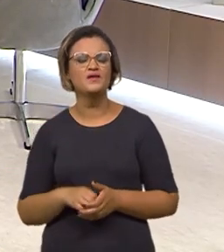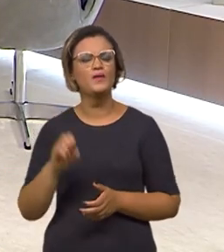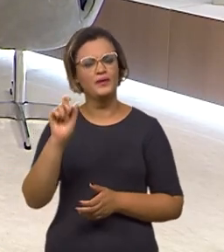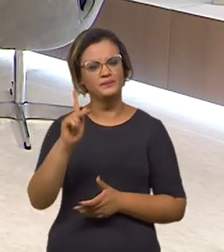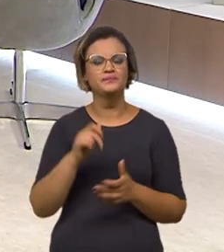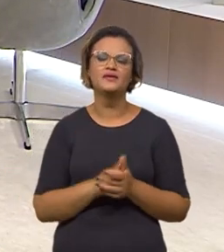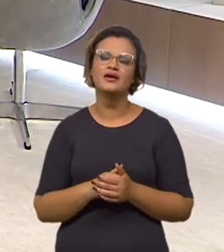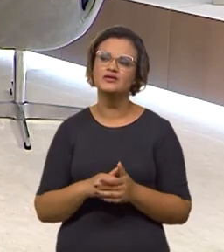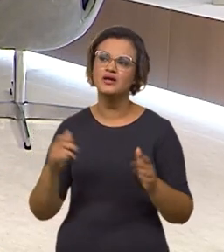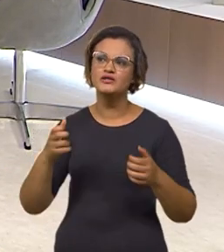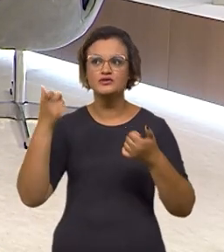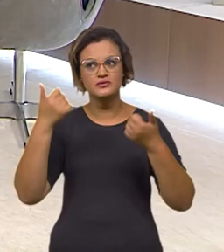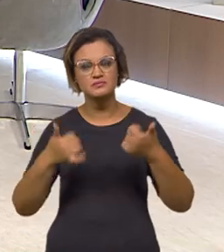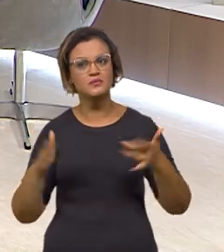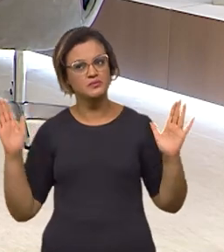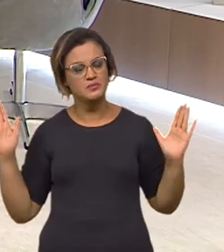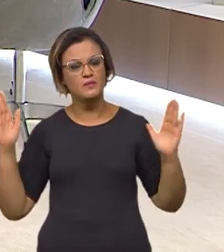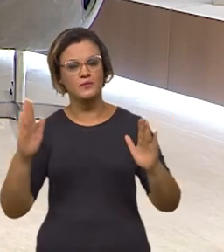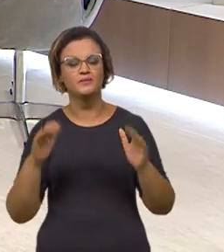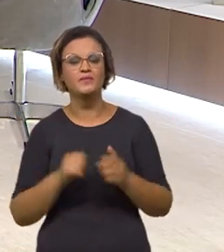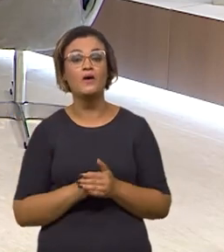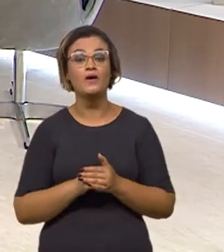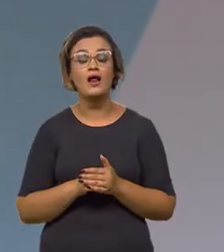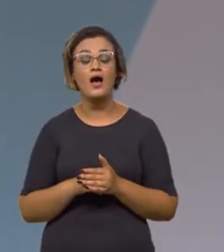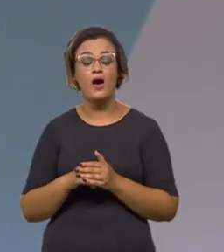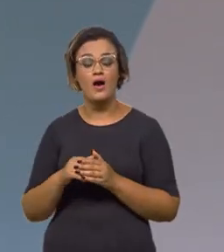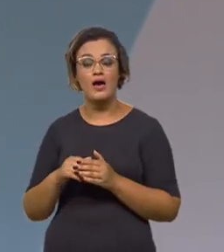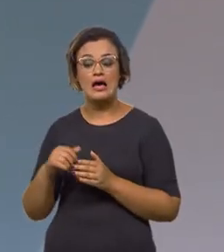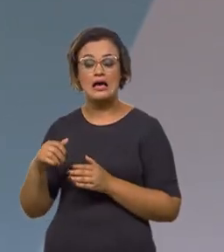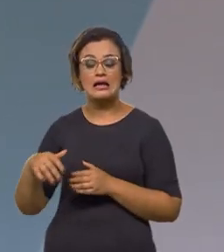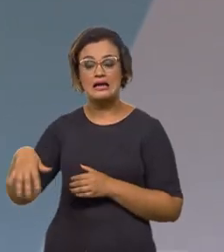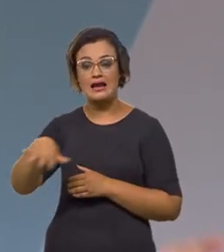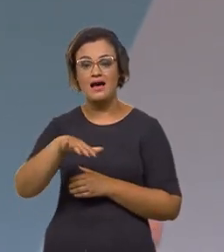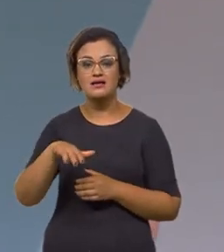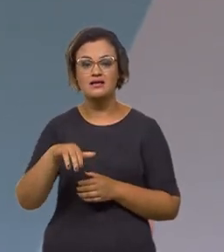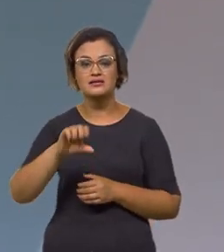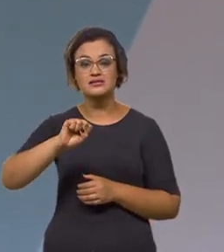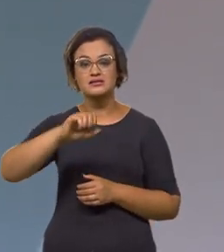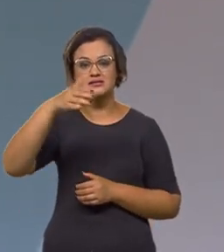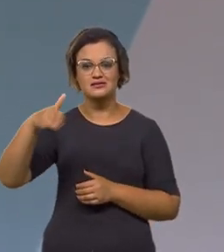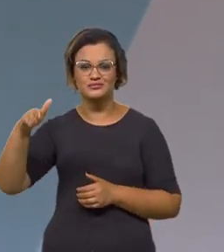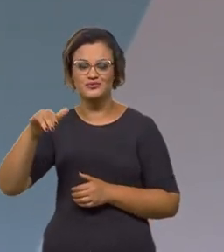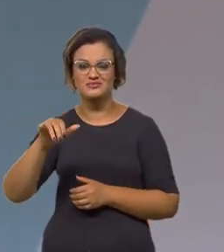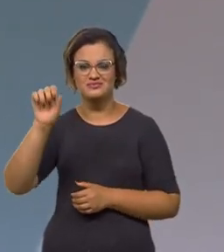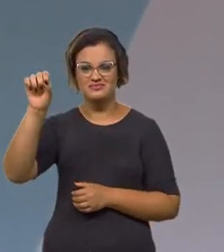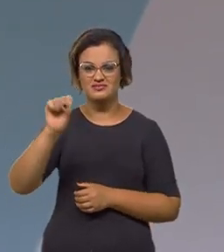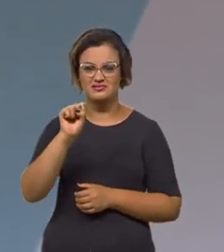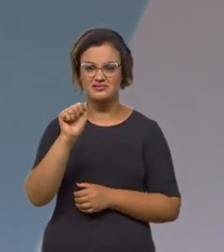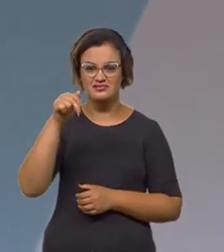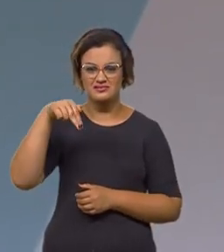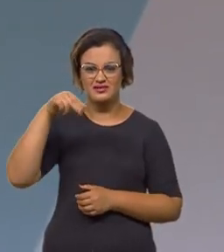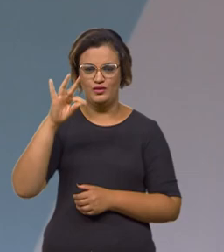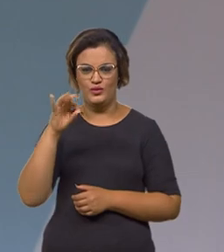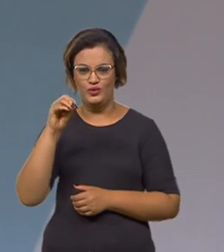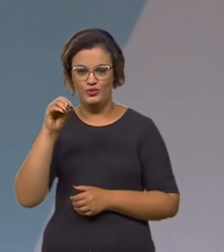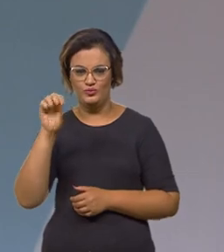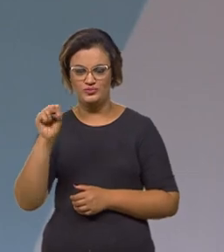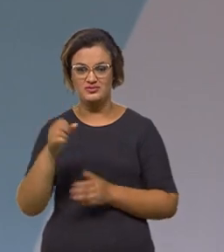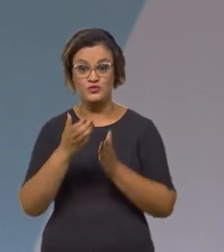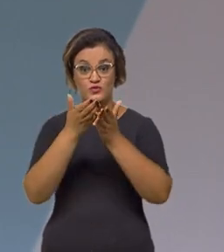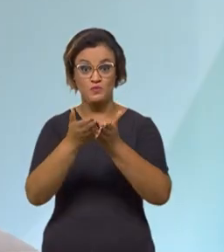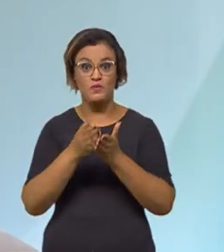dos aeroportos, vamos falar agora de desestatização do Porto de Santos. Também ótimas expectativas?